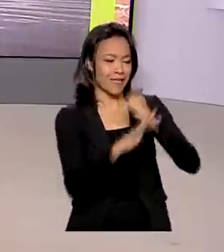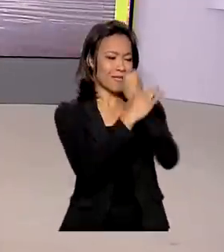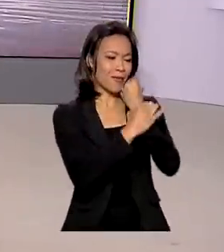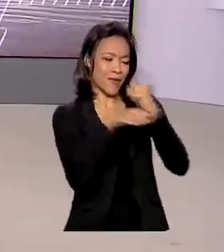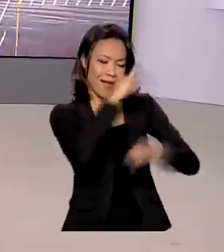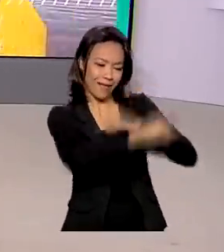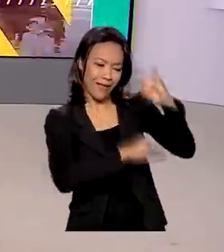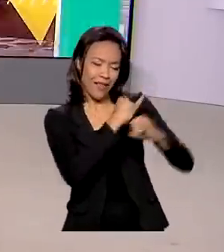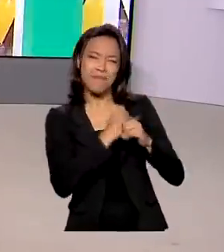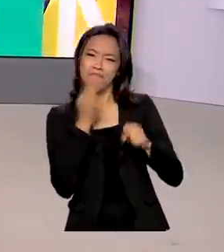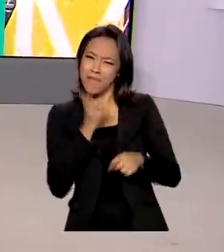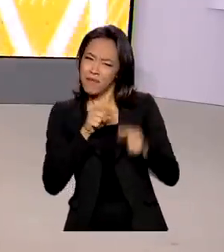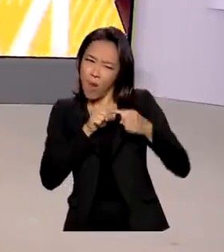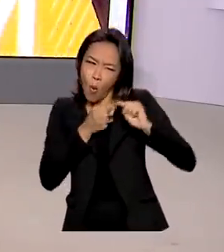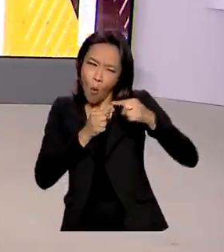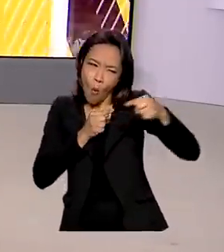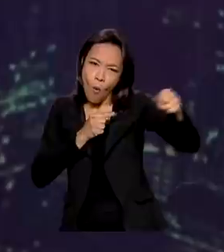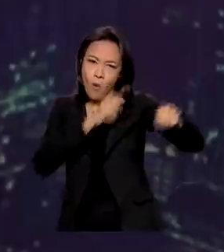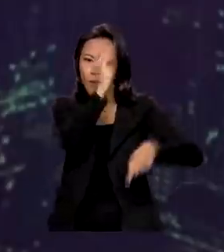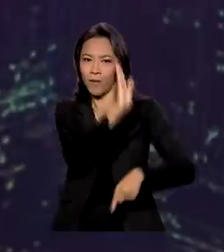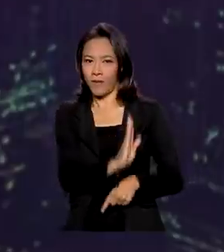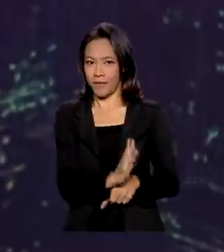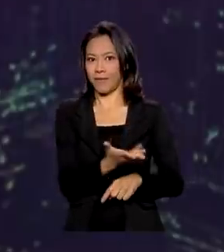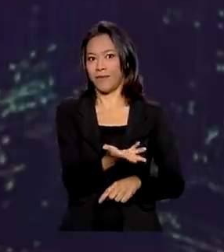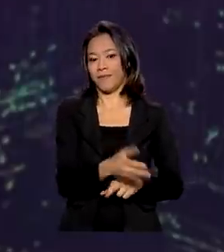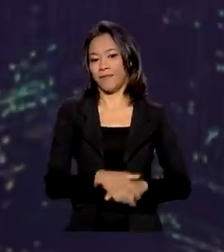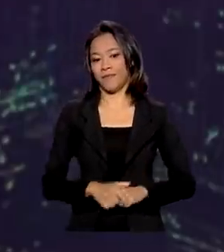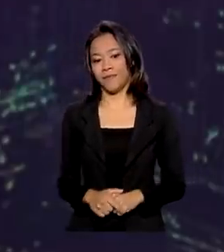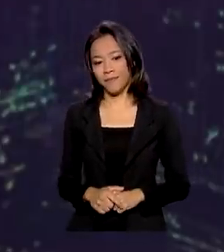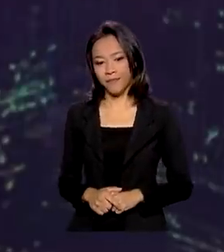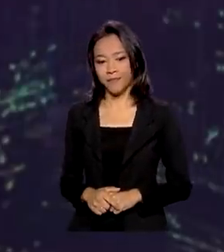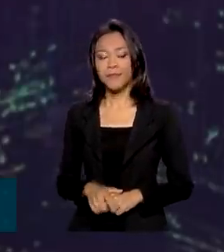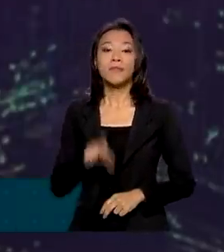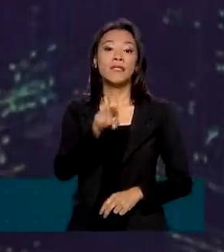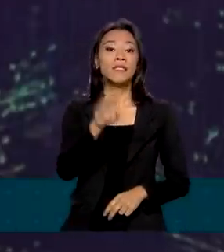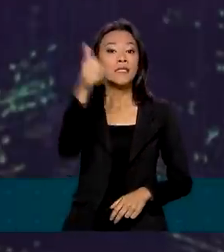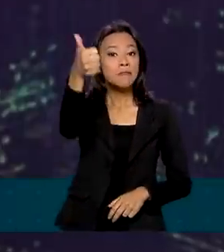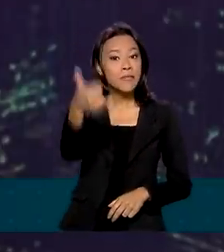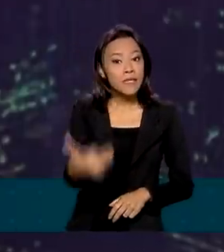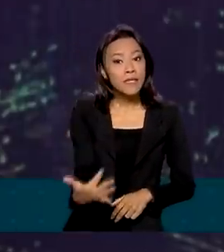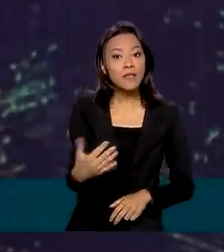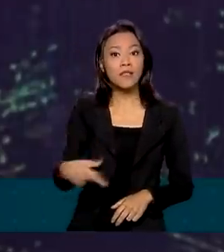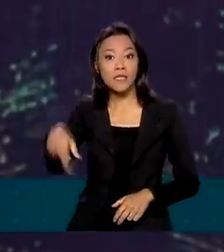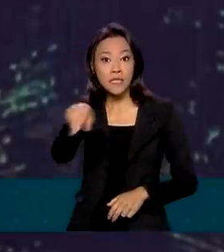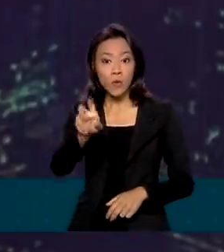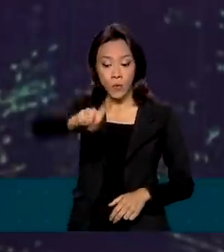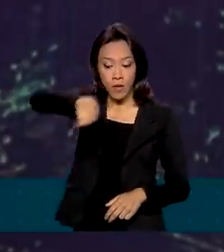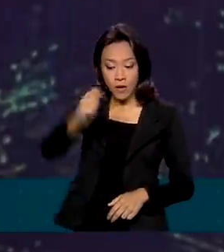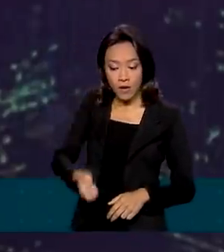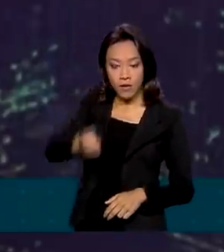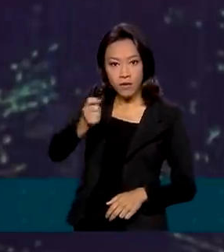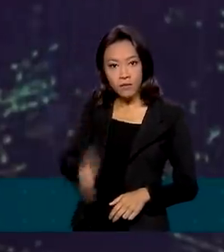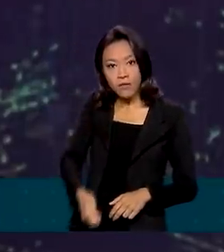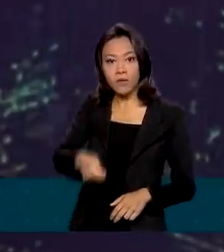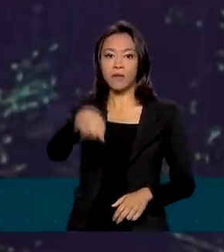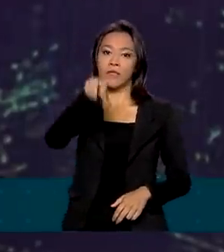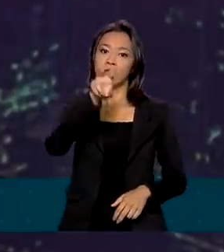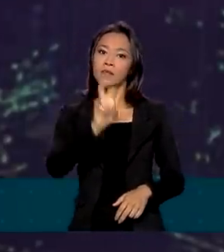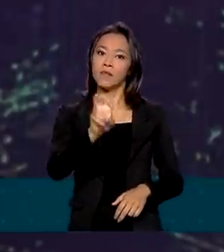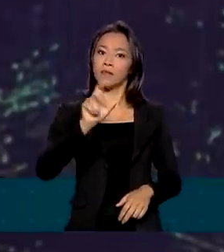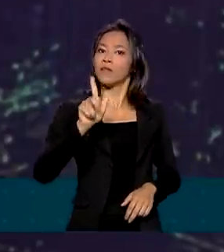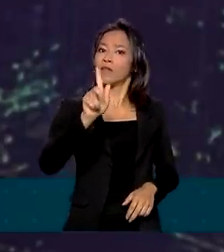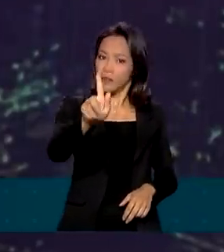locais mais remotos do Brasil. E só o 5G, o leilão do 5G, sendo um leilão não